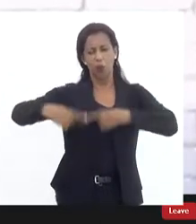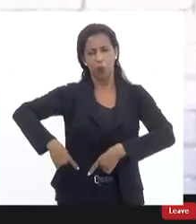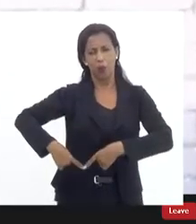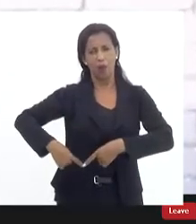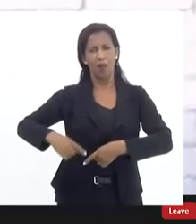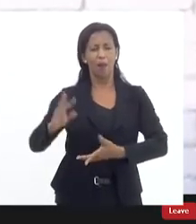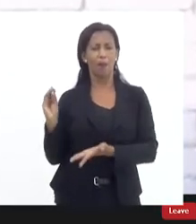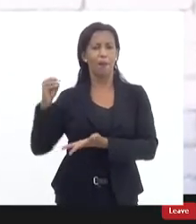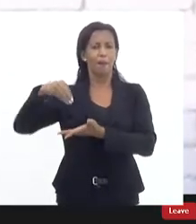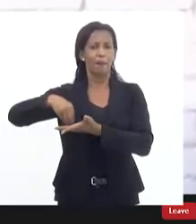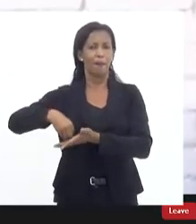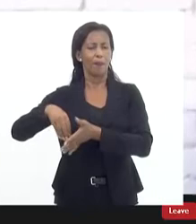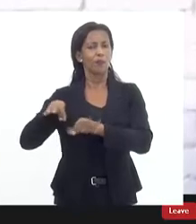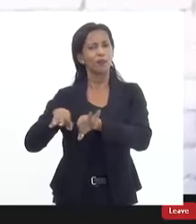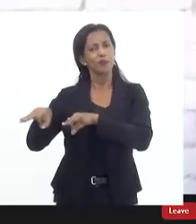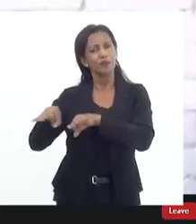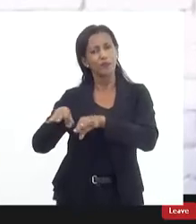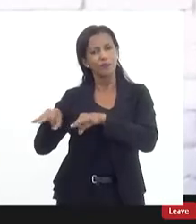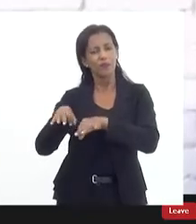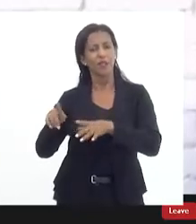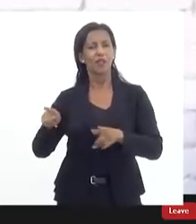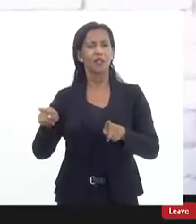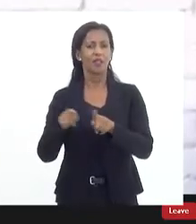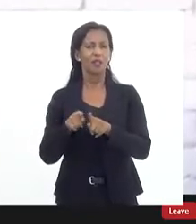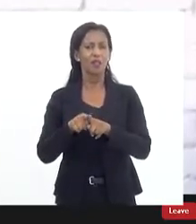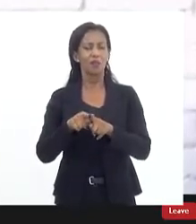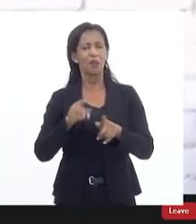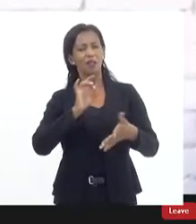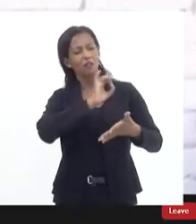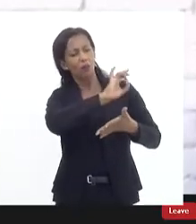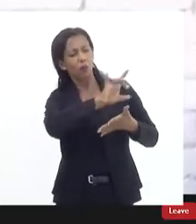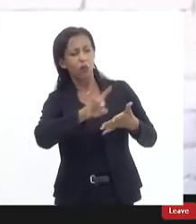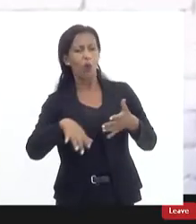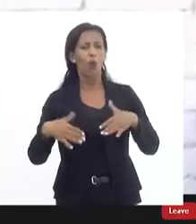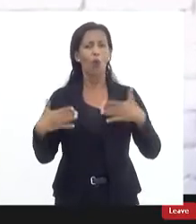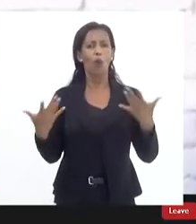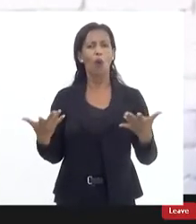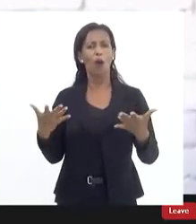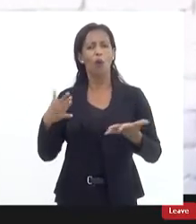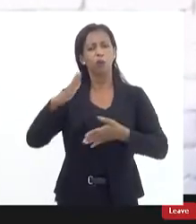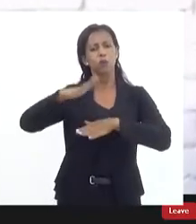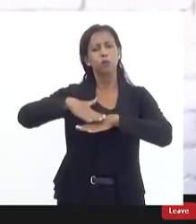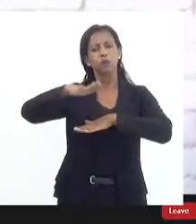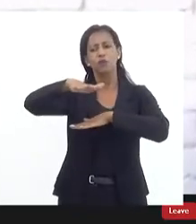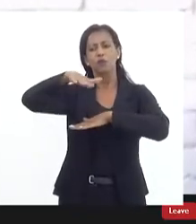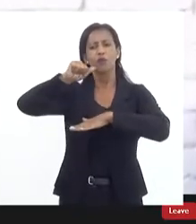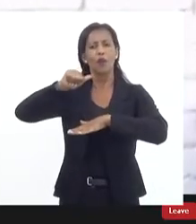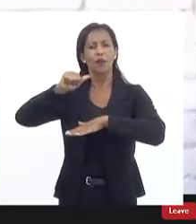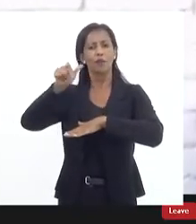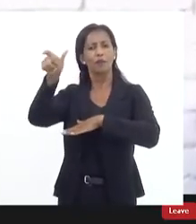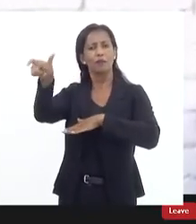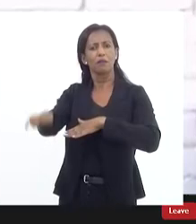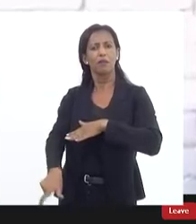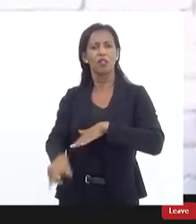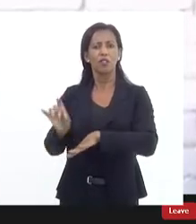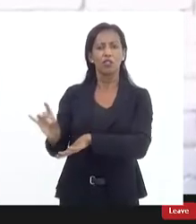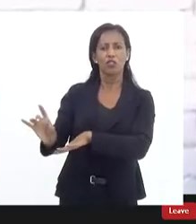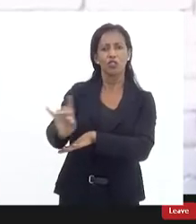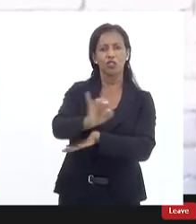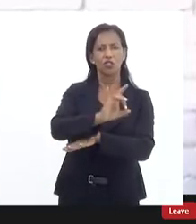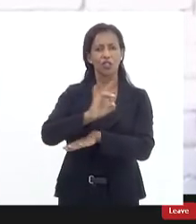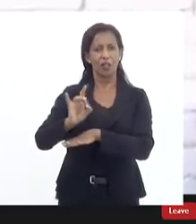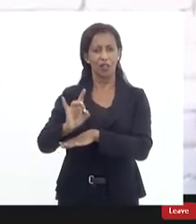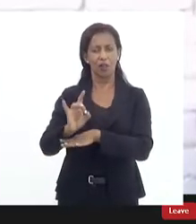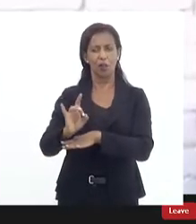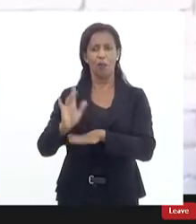a implementação de diversos projetos e até esse questionamento de qual a vocação institucional de cada pasta